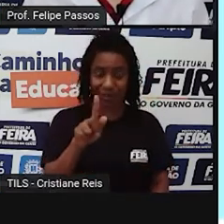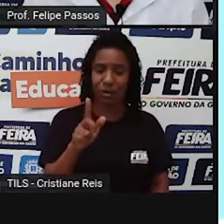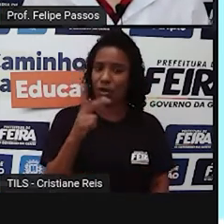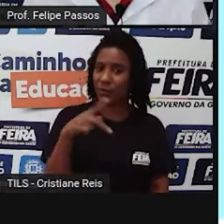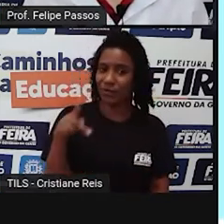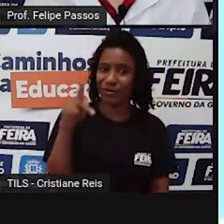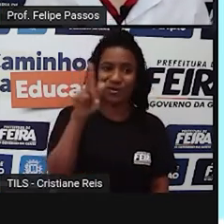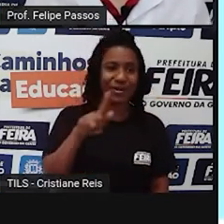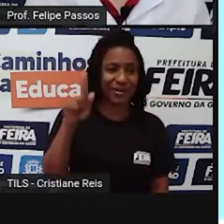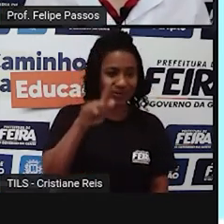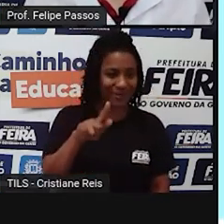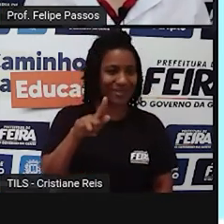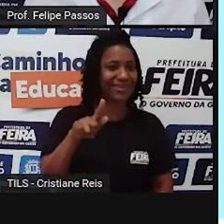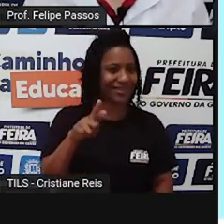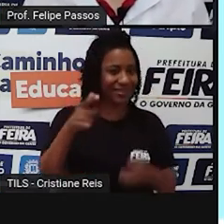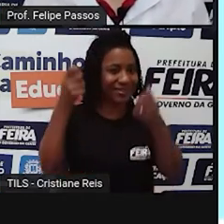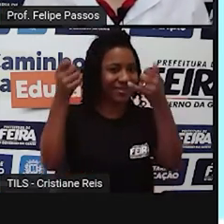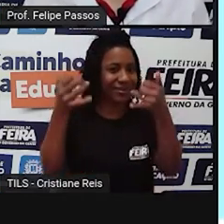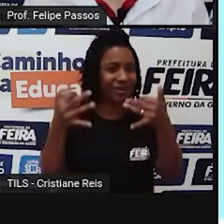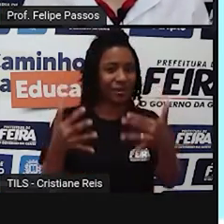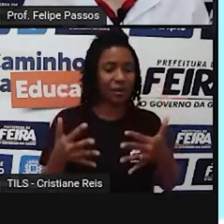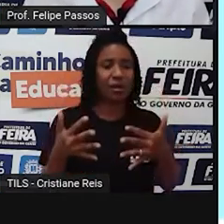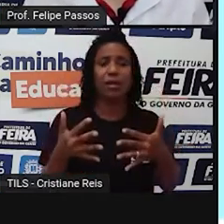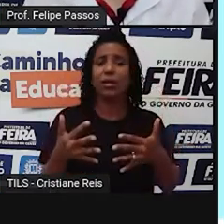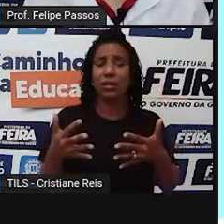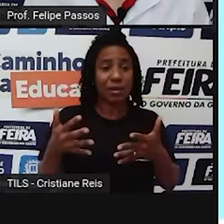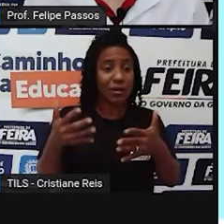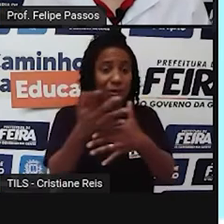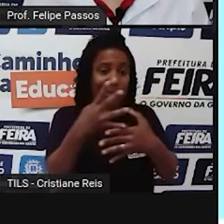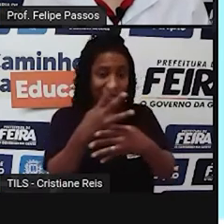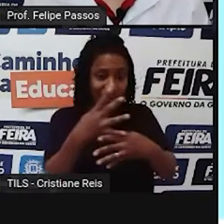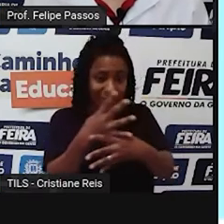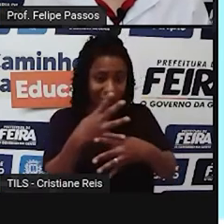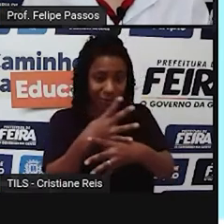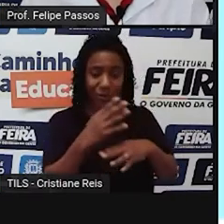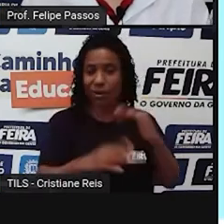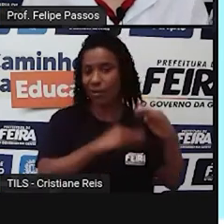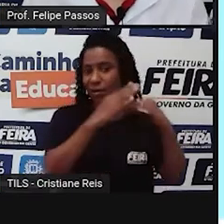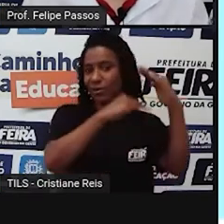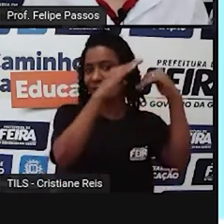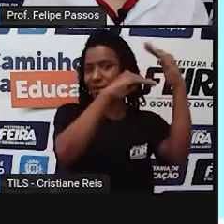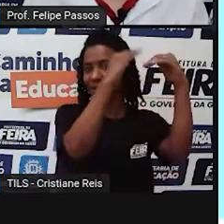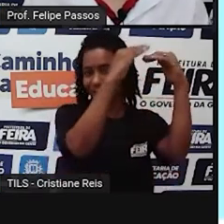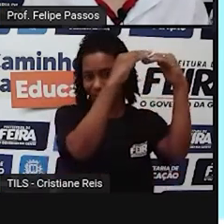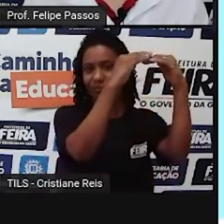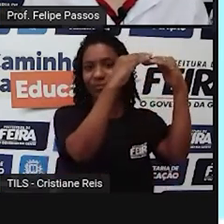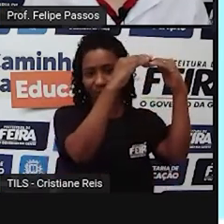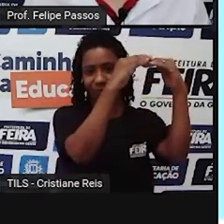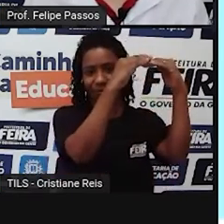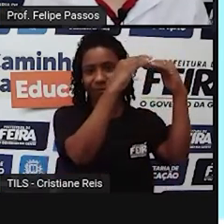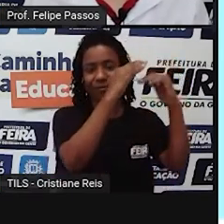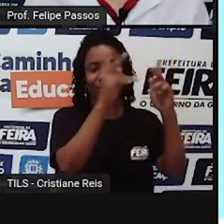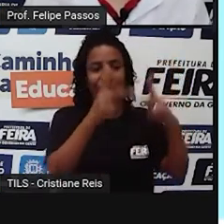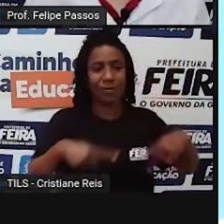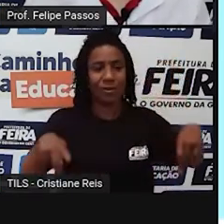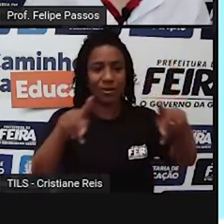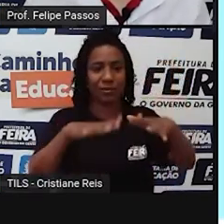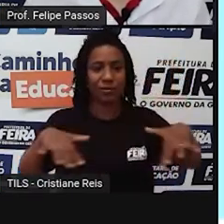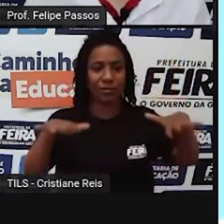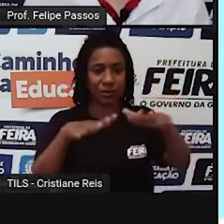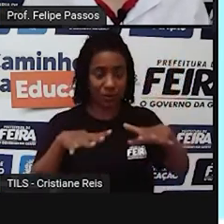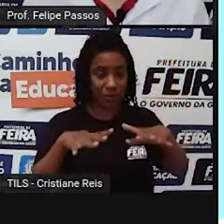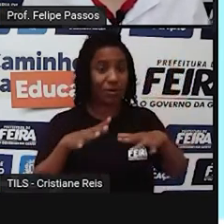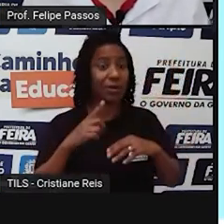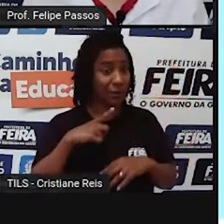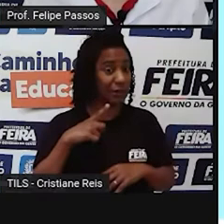urbanização no sentido do crescimento populacional, quando a população dos centros urbanos cresce em uma taxa